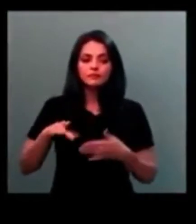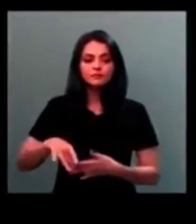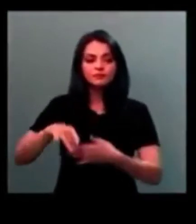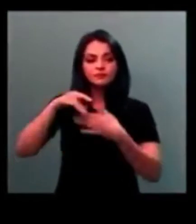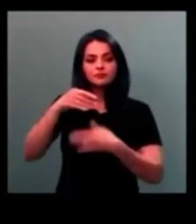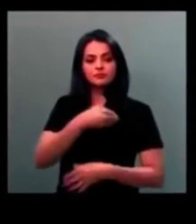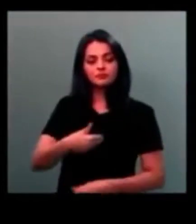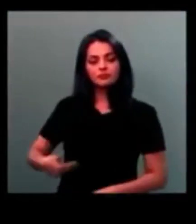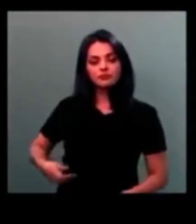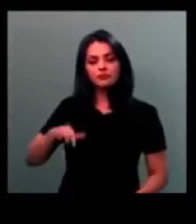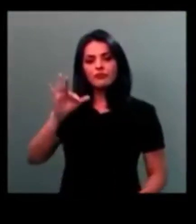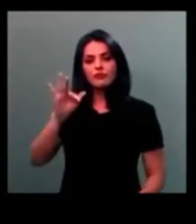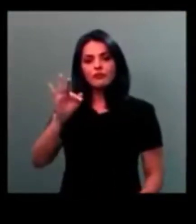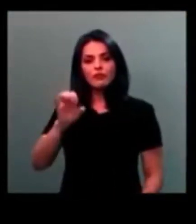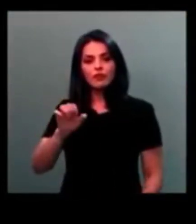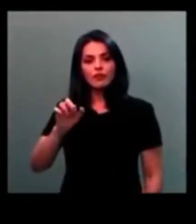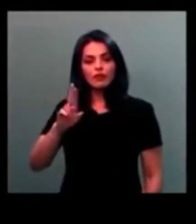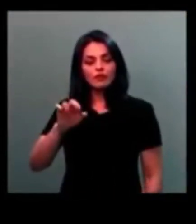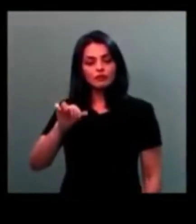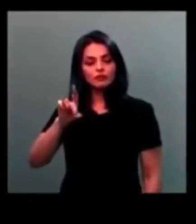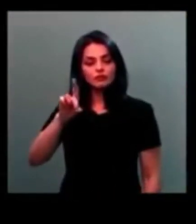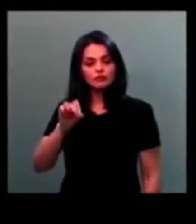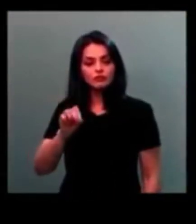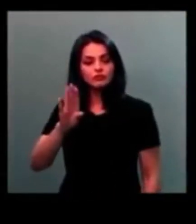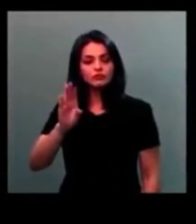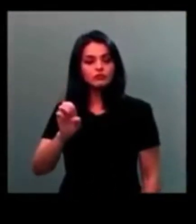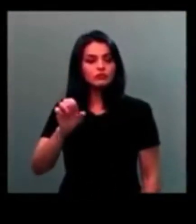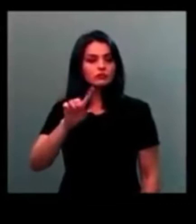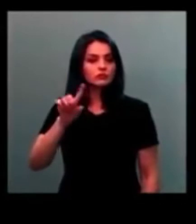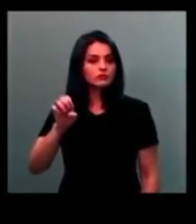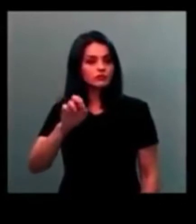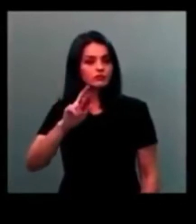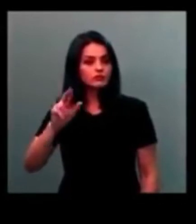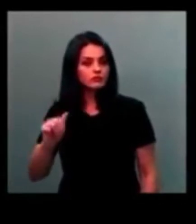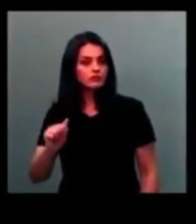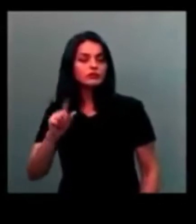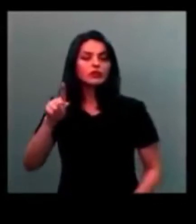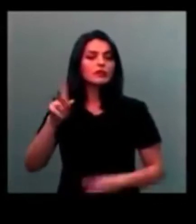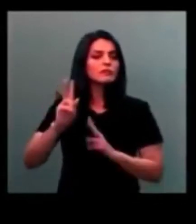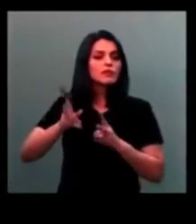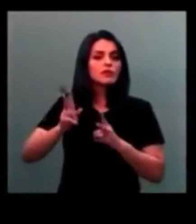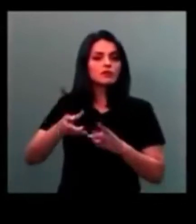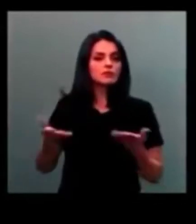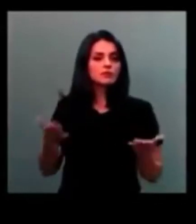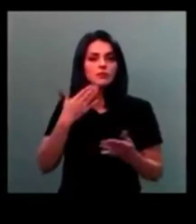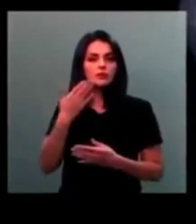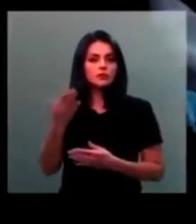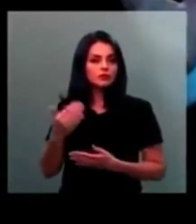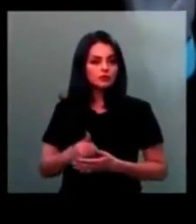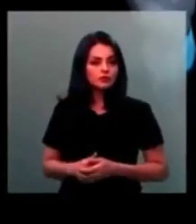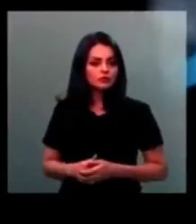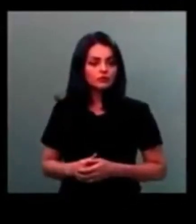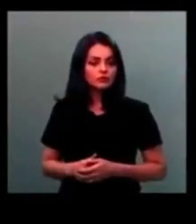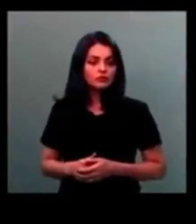do governo, Fernando Bezerra, que intenta a mesma medida. Acho que é um